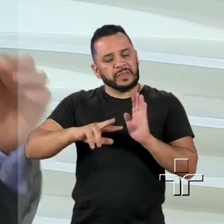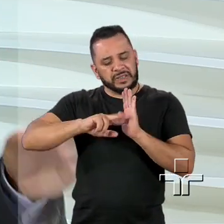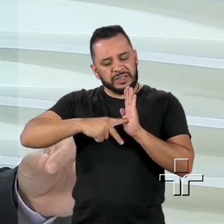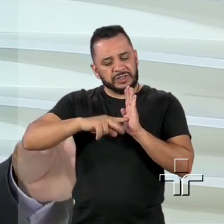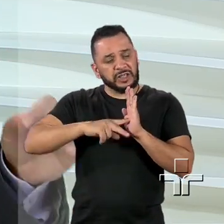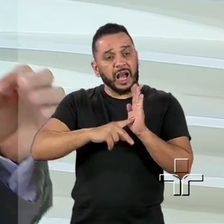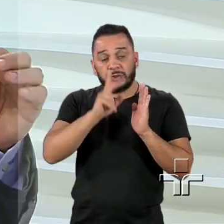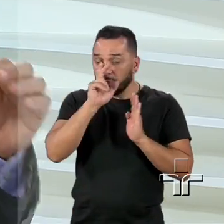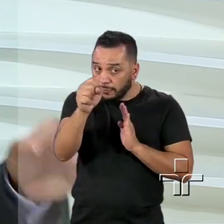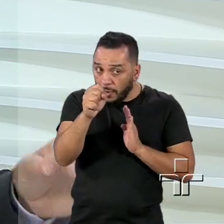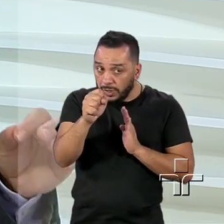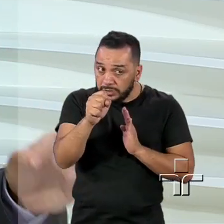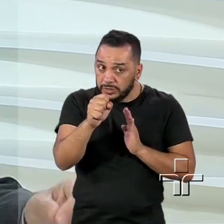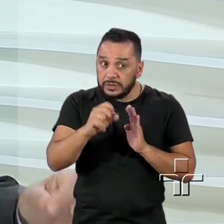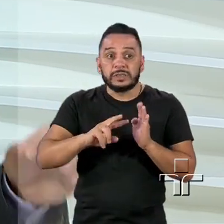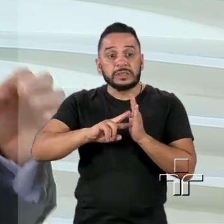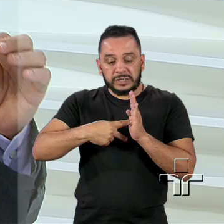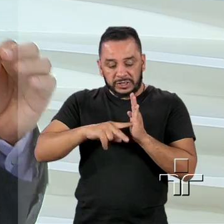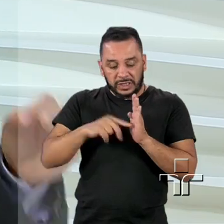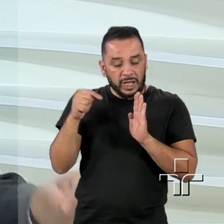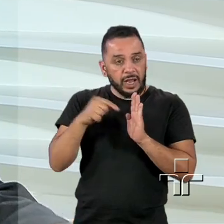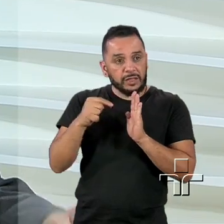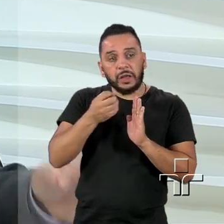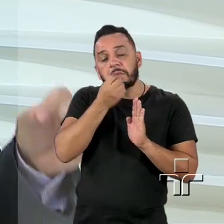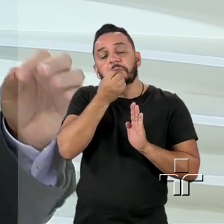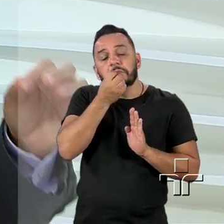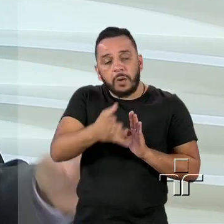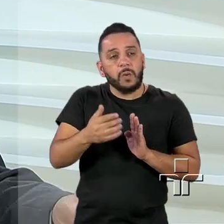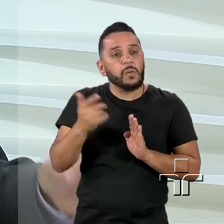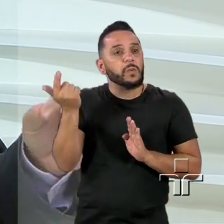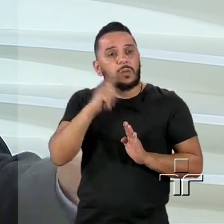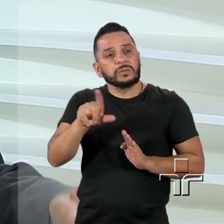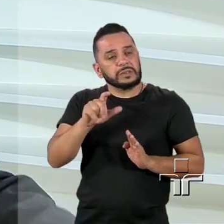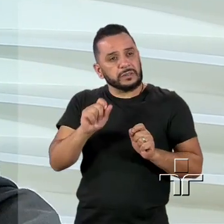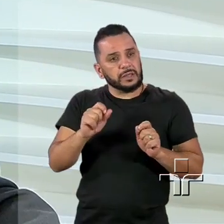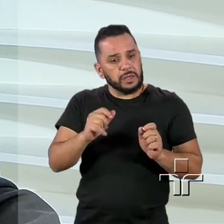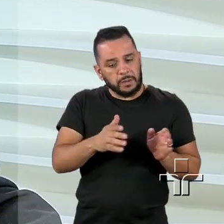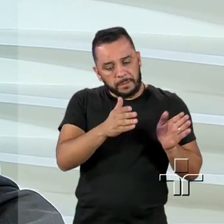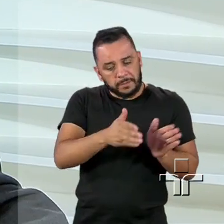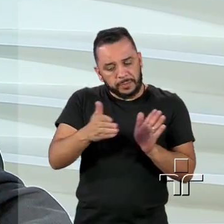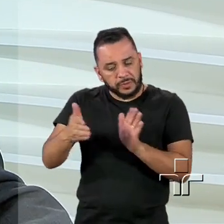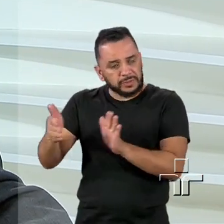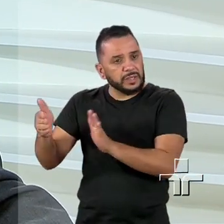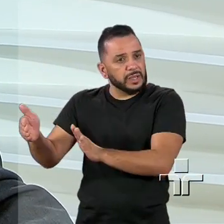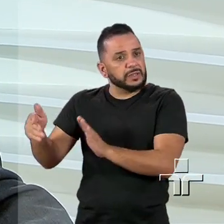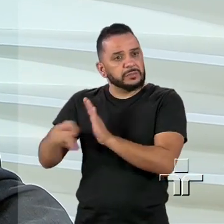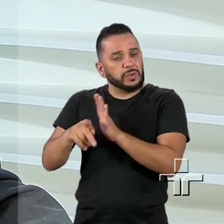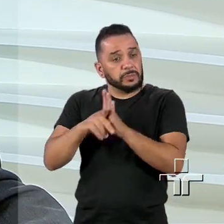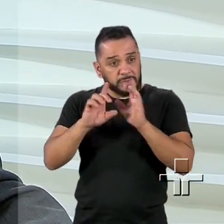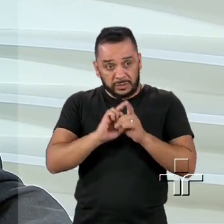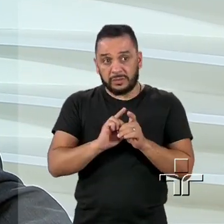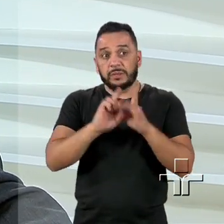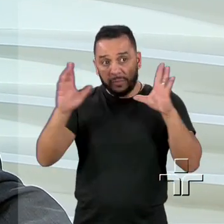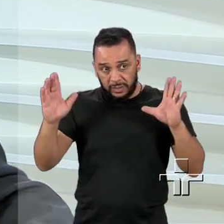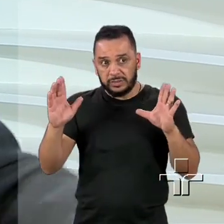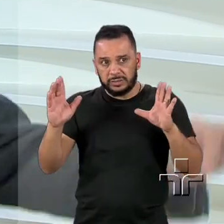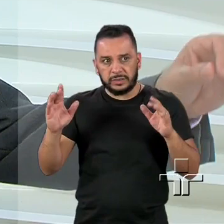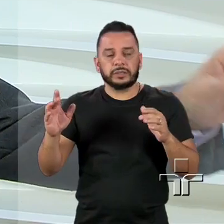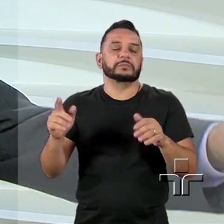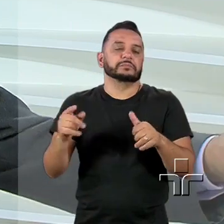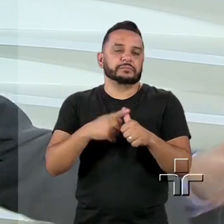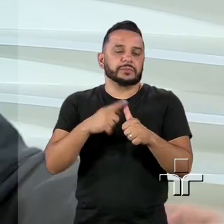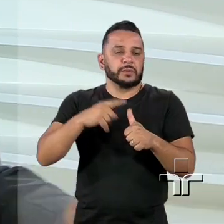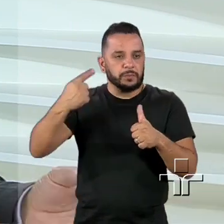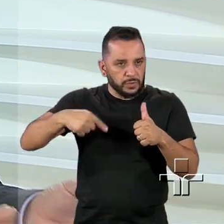dos principais pilares de um processo de sustentação do processo democrático. O parlamento, os partidos,